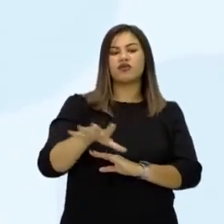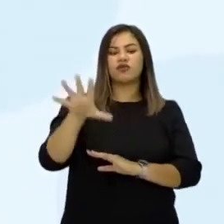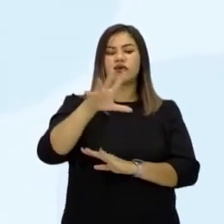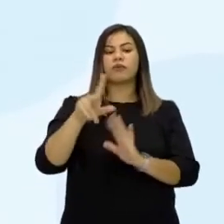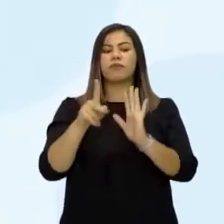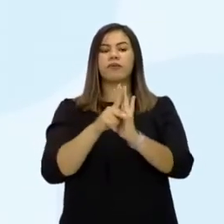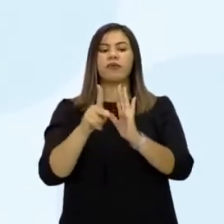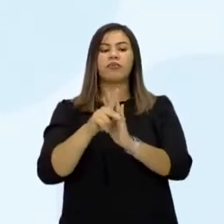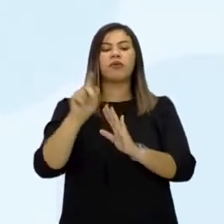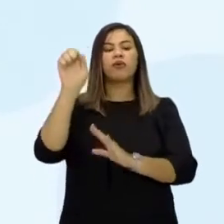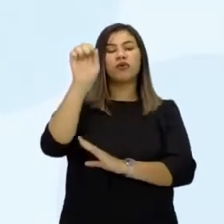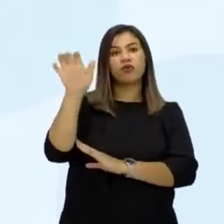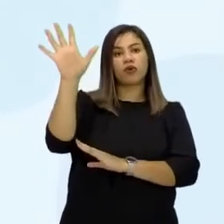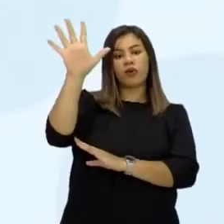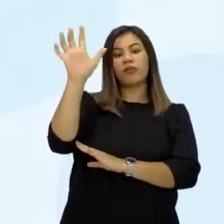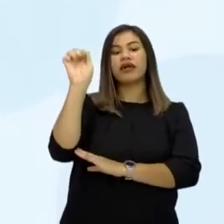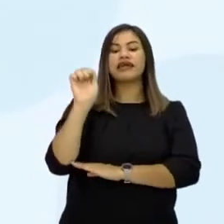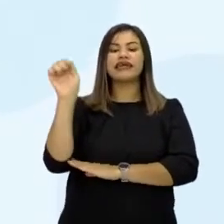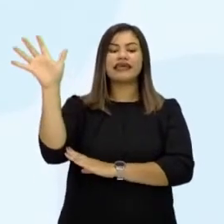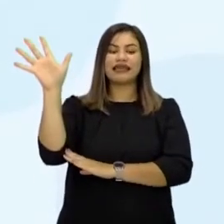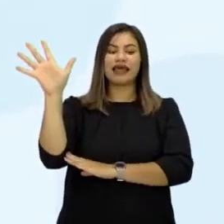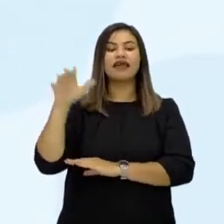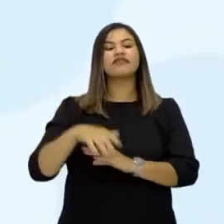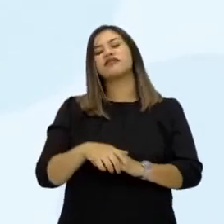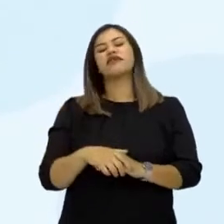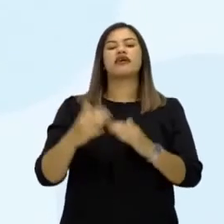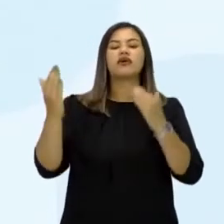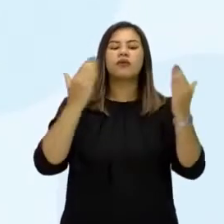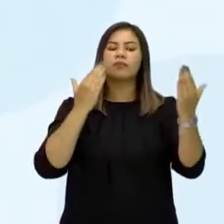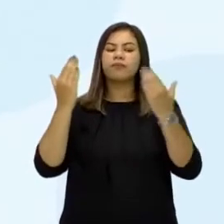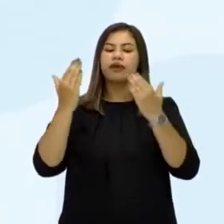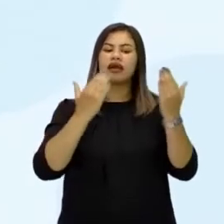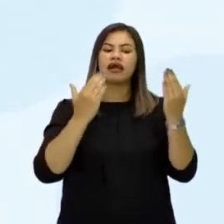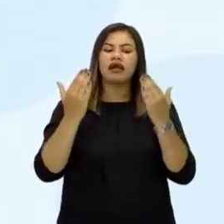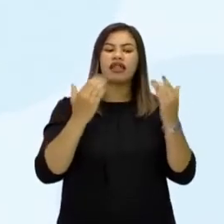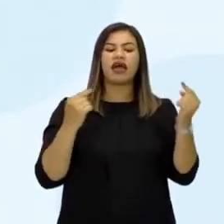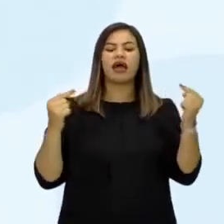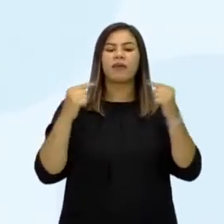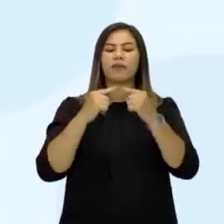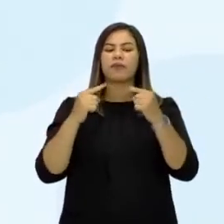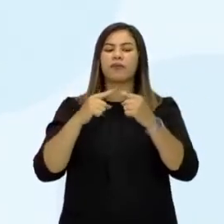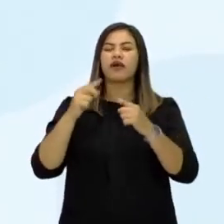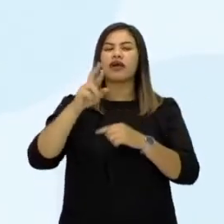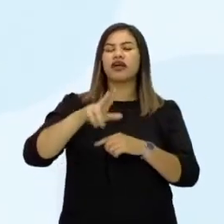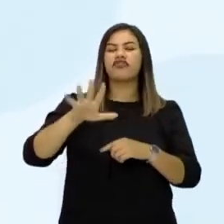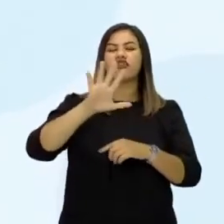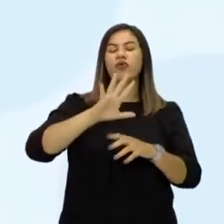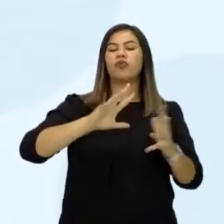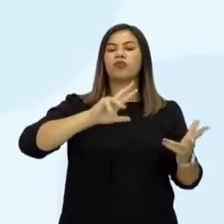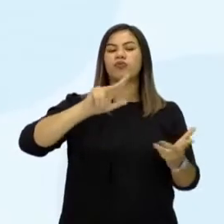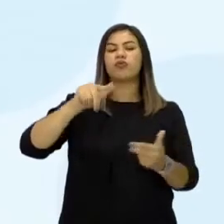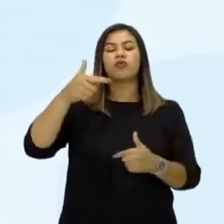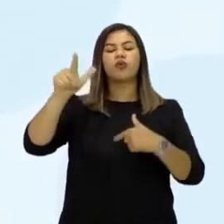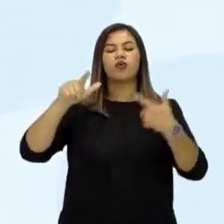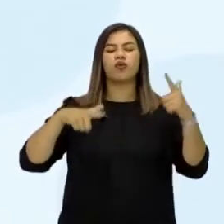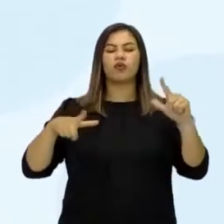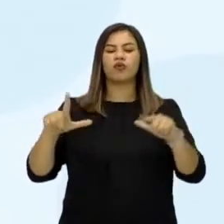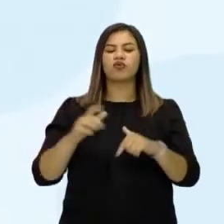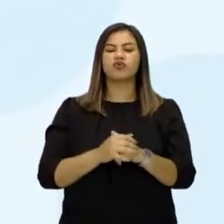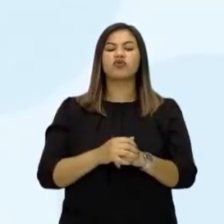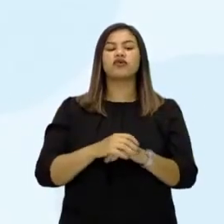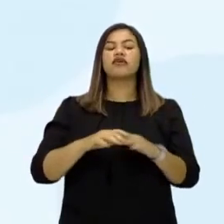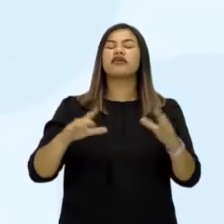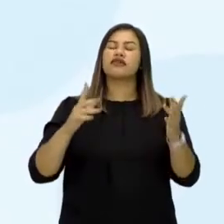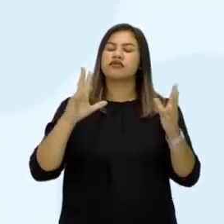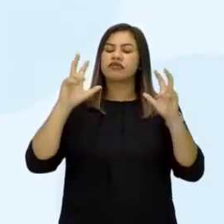Ásia, comparar as suas características e relacionar com a atuação de blocos de outras regiões do mundo. A unidade temática é